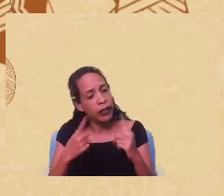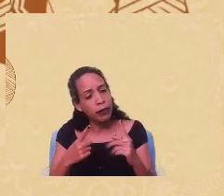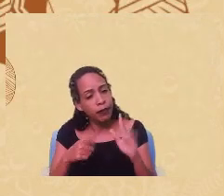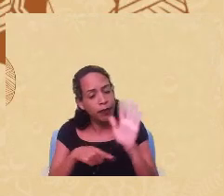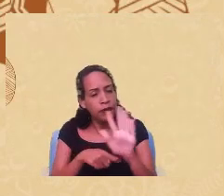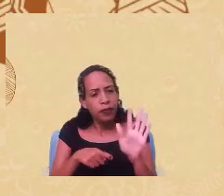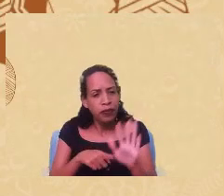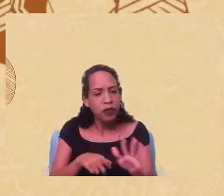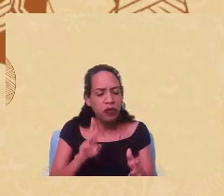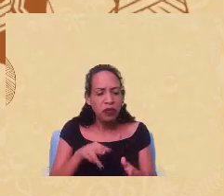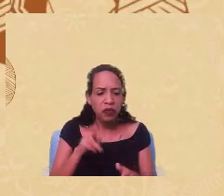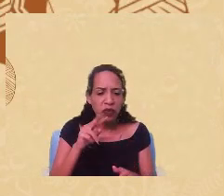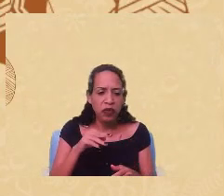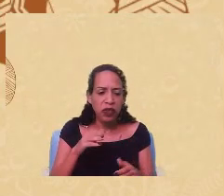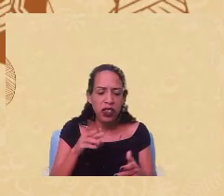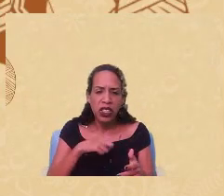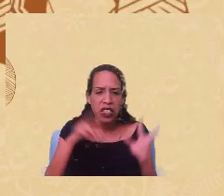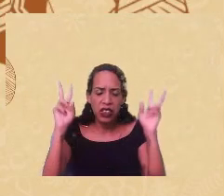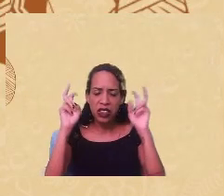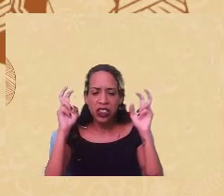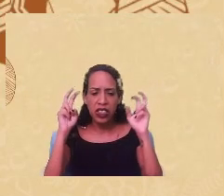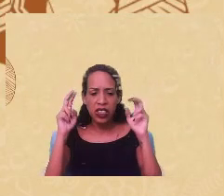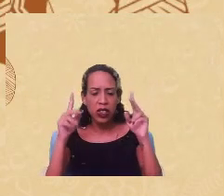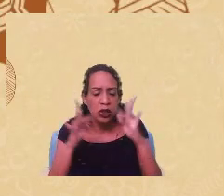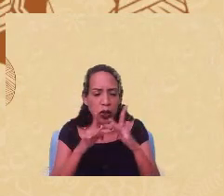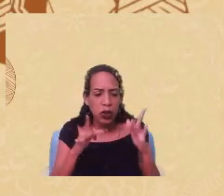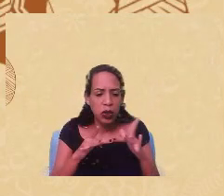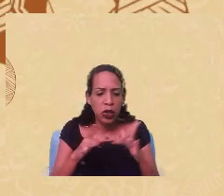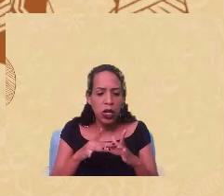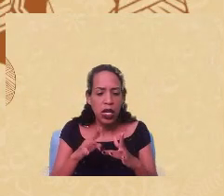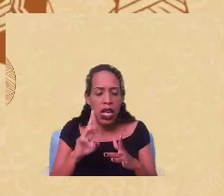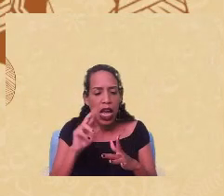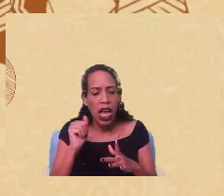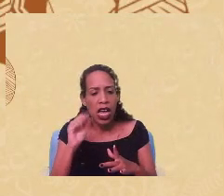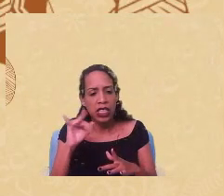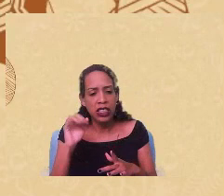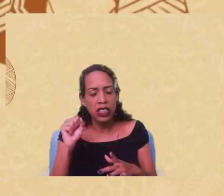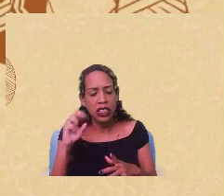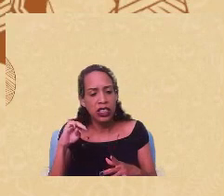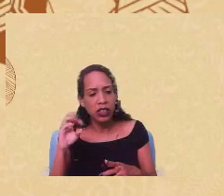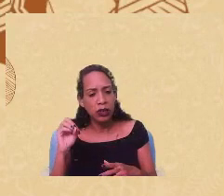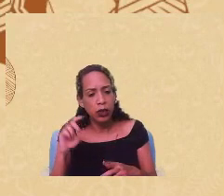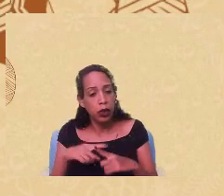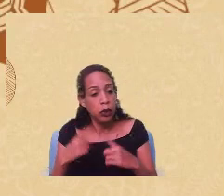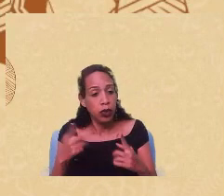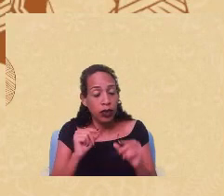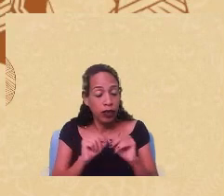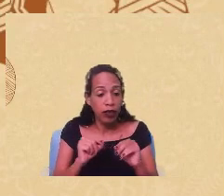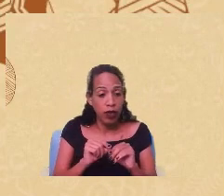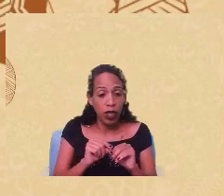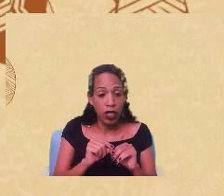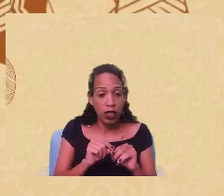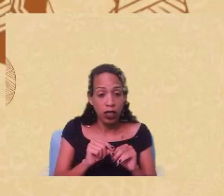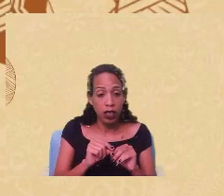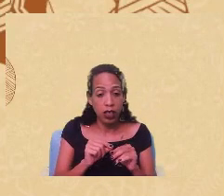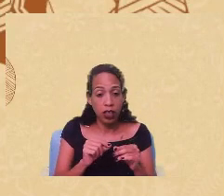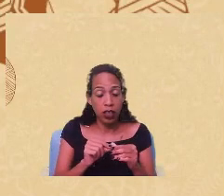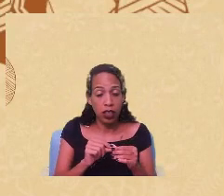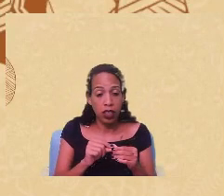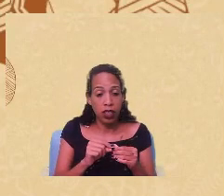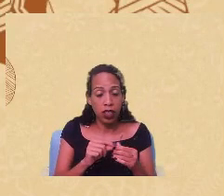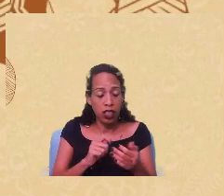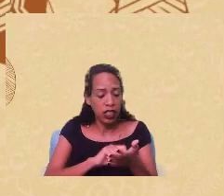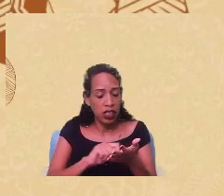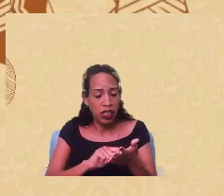momentos temáticas relacionadas ao racismo quando ele faz um breve escrito sobre